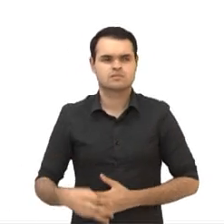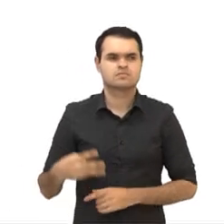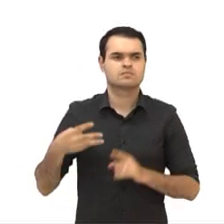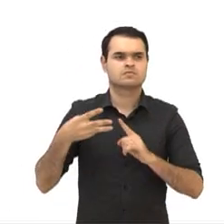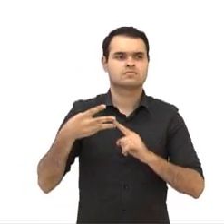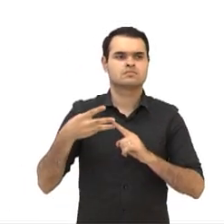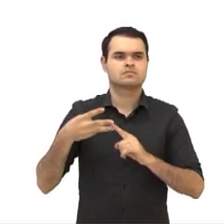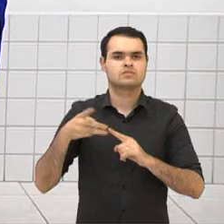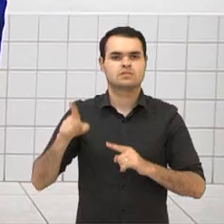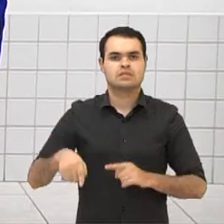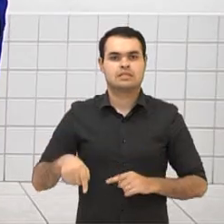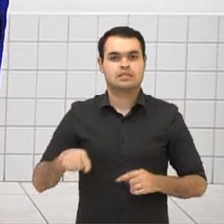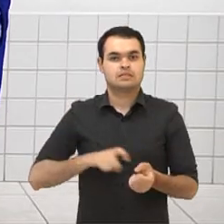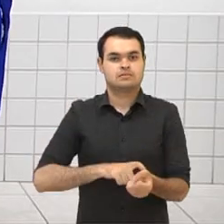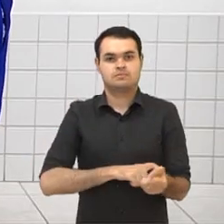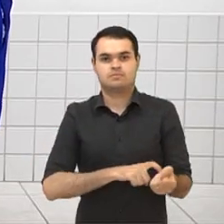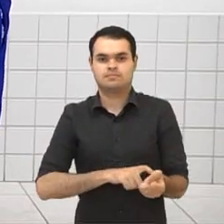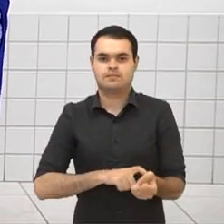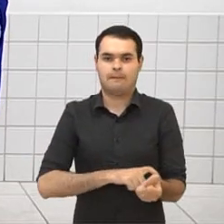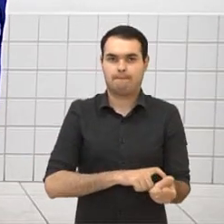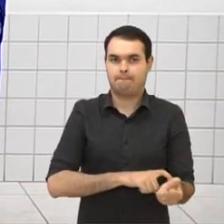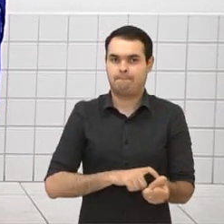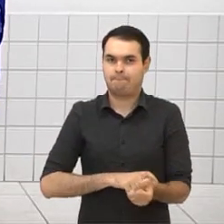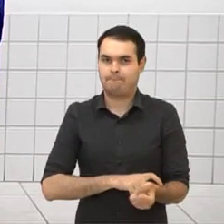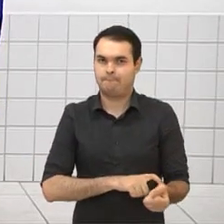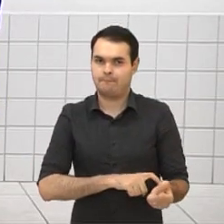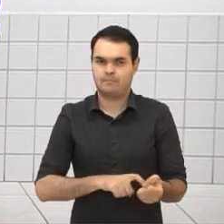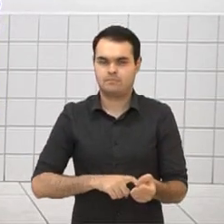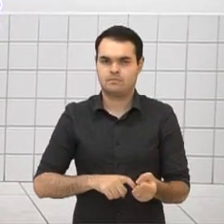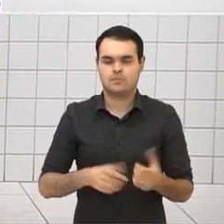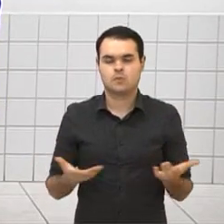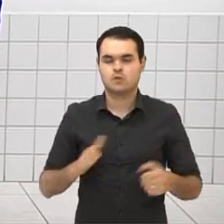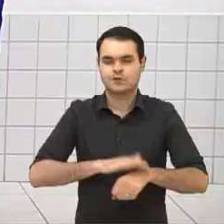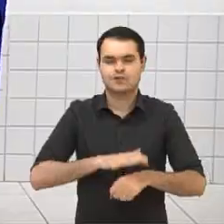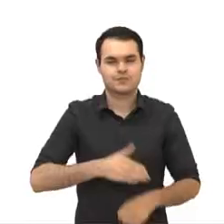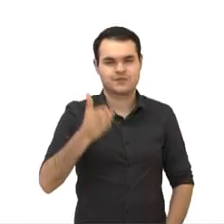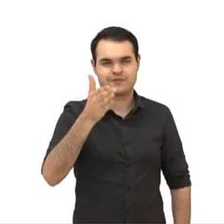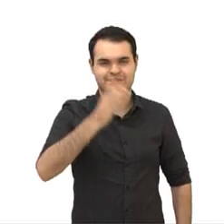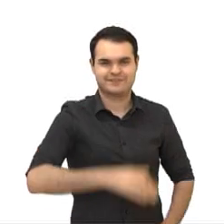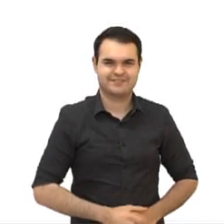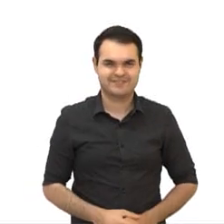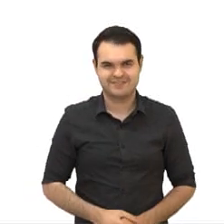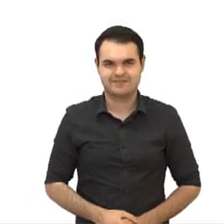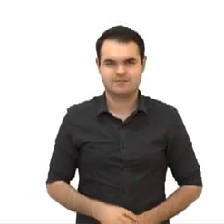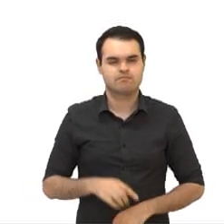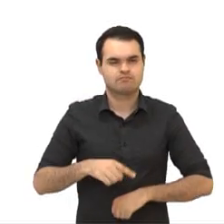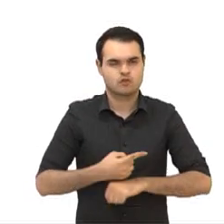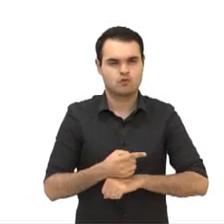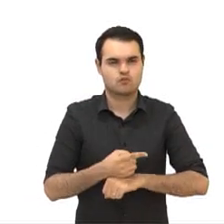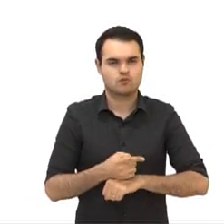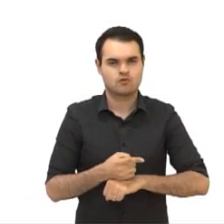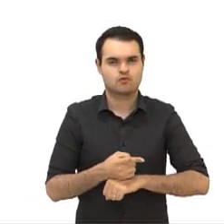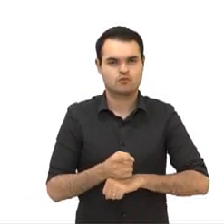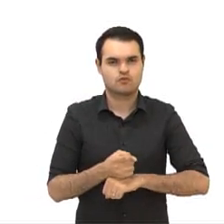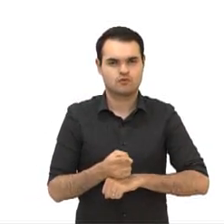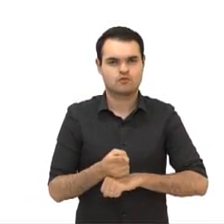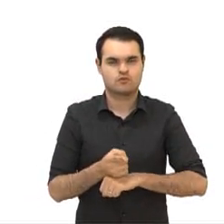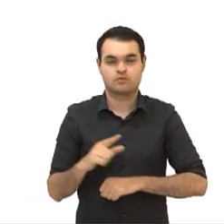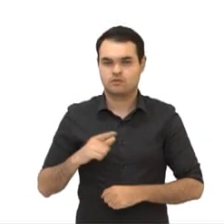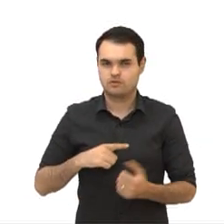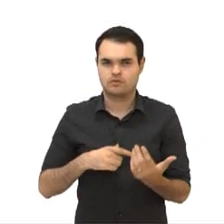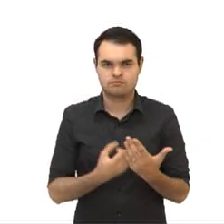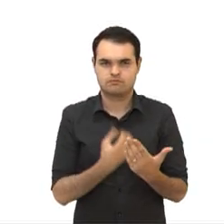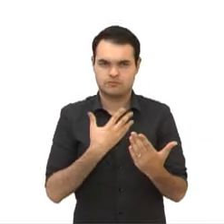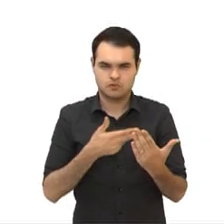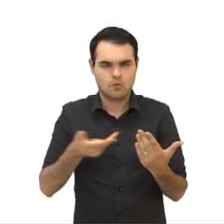And the person is nervous. Ou então que a pessoa está nervosa. Tempo pra vocês poderem marcar aí, Tempo tá rolando. Temos alguma coisa aí? Temos, temos